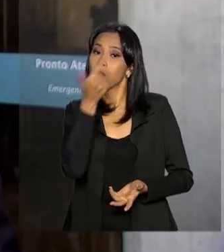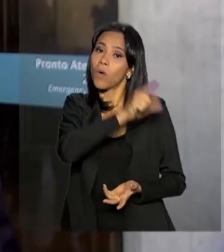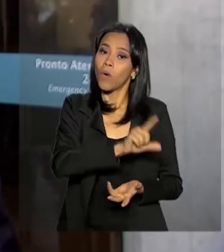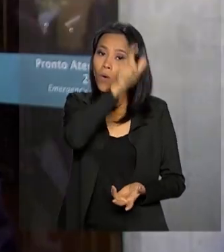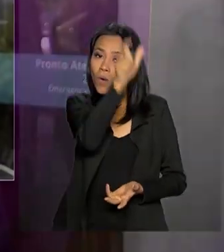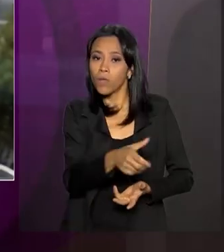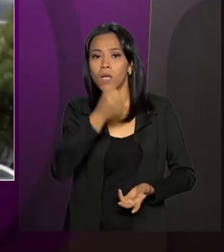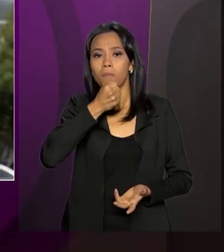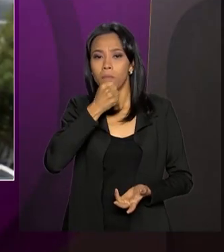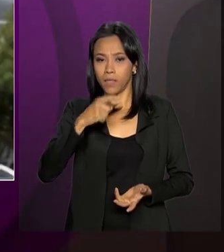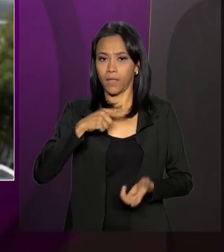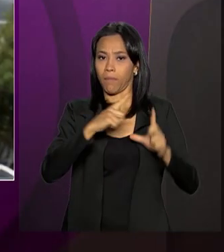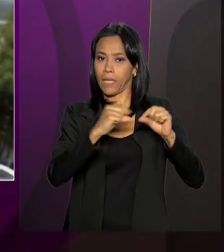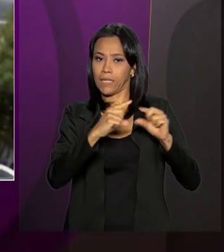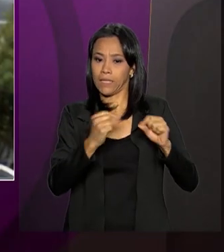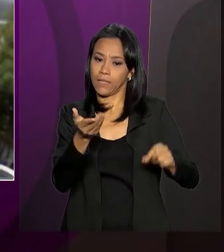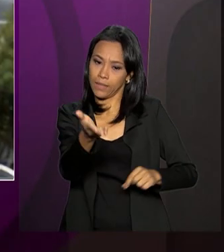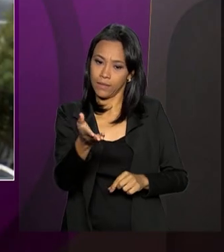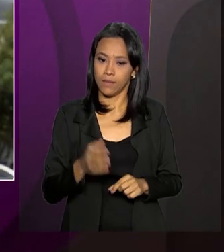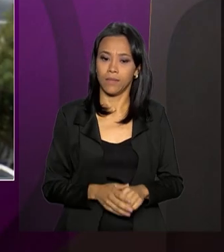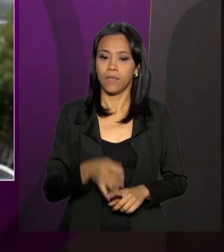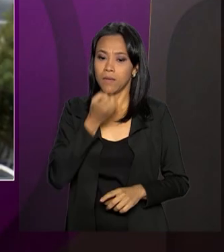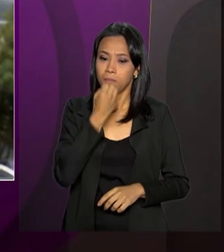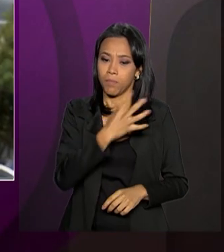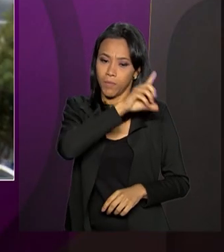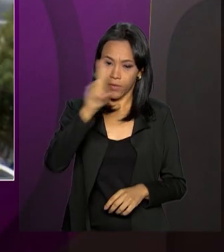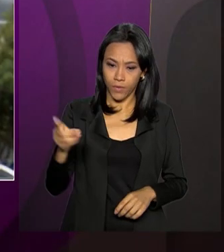informações em Brasília. Bom dia, Luciana.